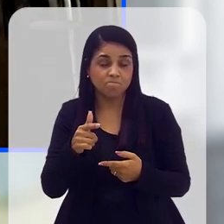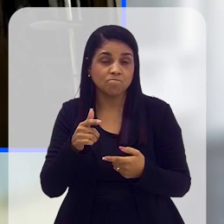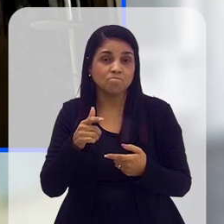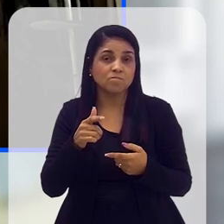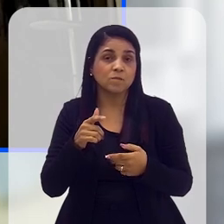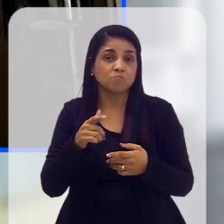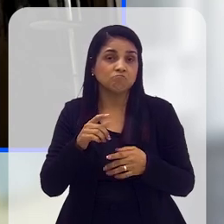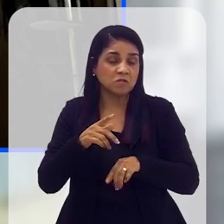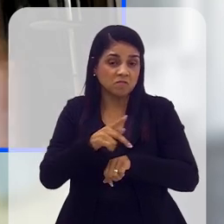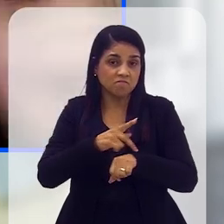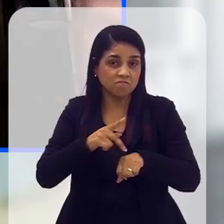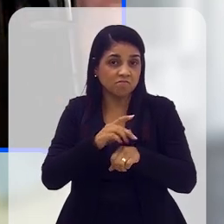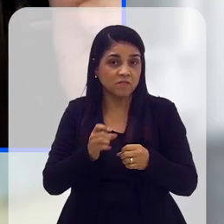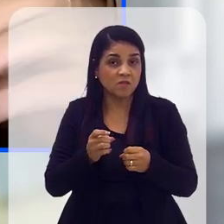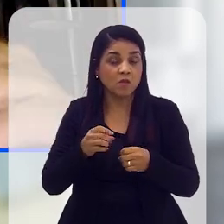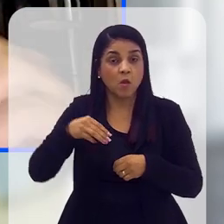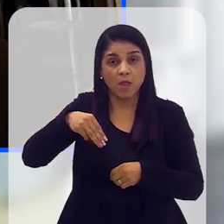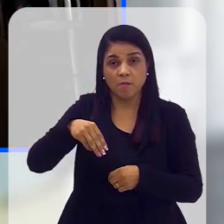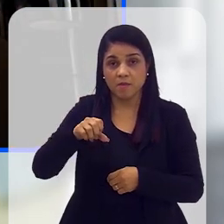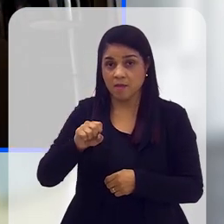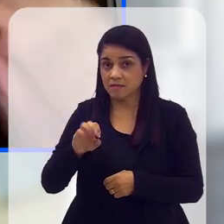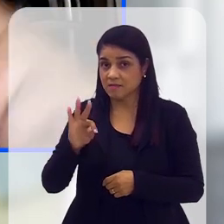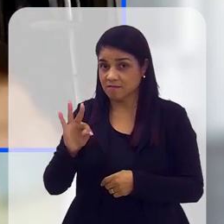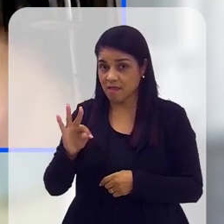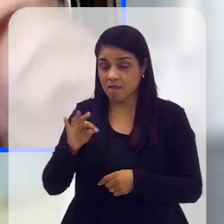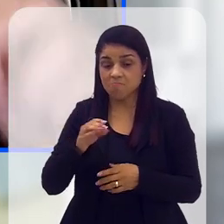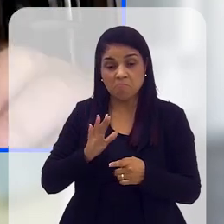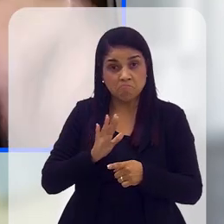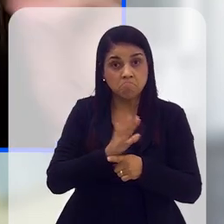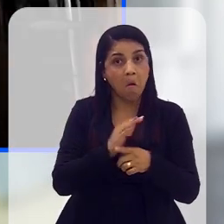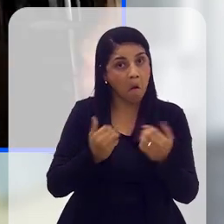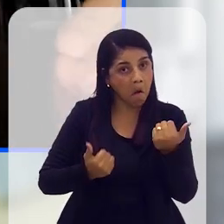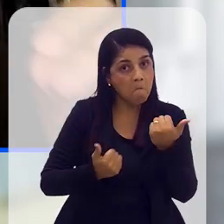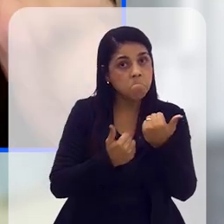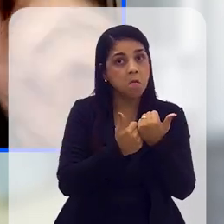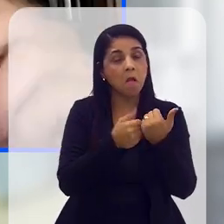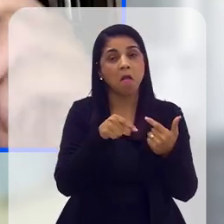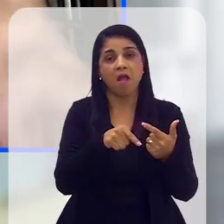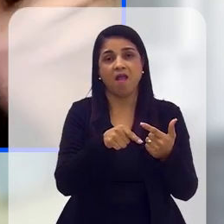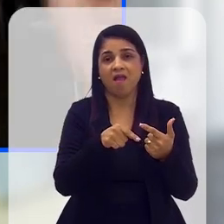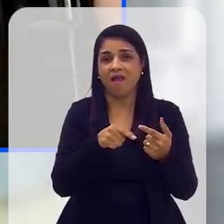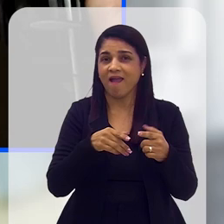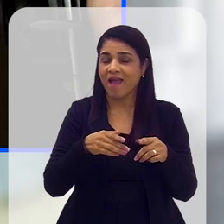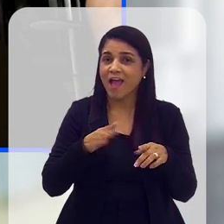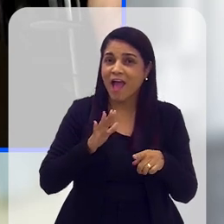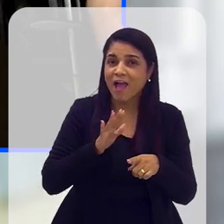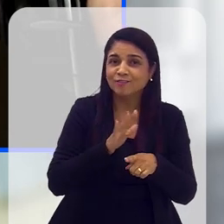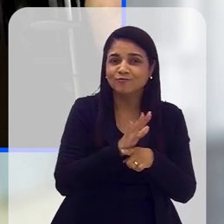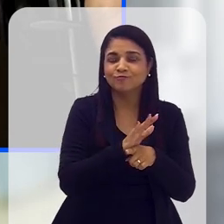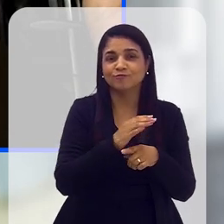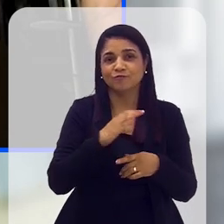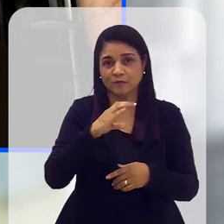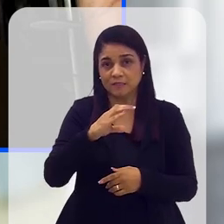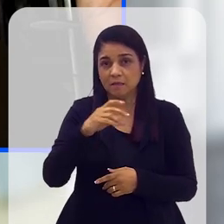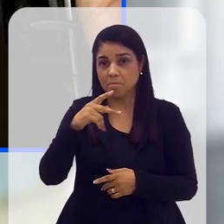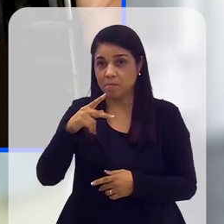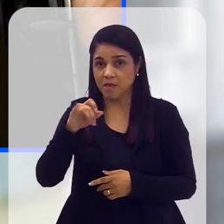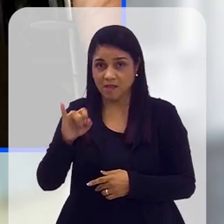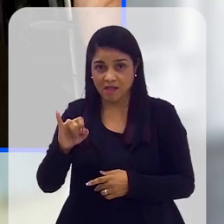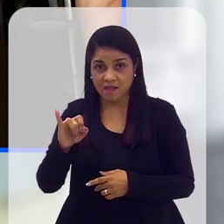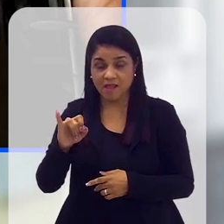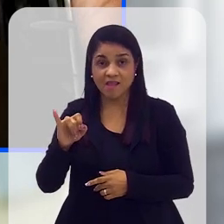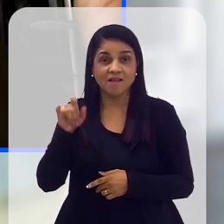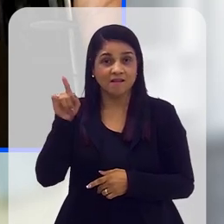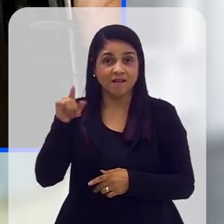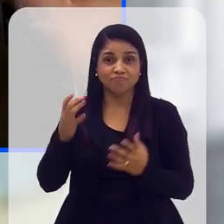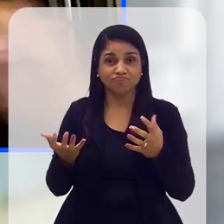próxima do consumidor e não para exportação, que é o MST, Movimento dos Trabalhadores sem Terra. E esse movimento que tem sido, que foi objeto inclusive de uma